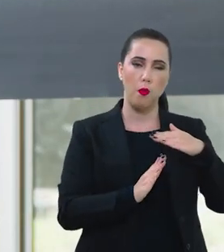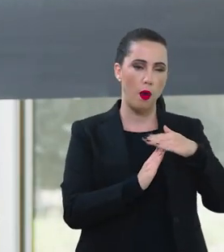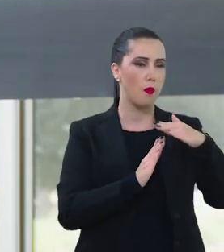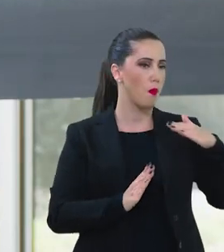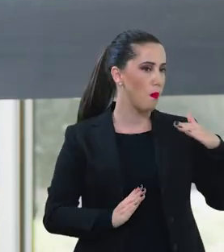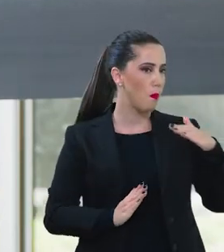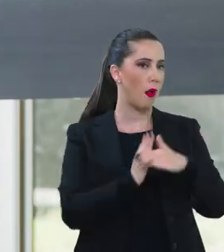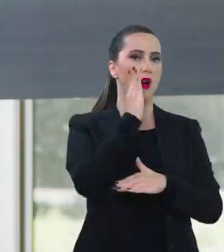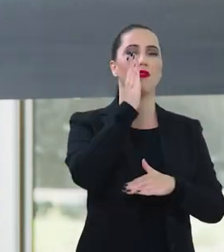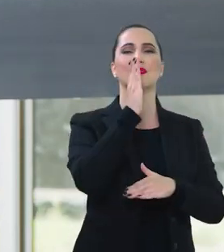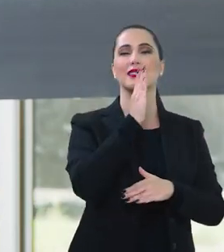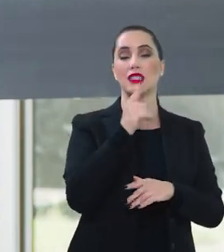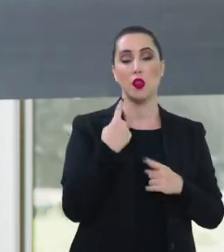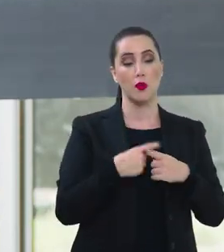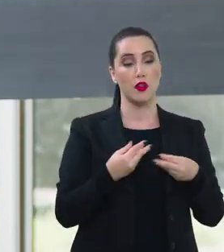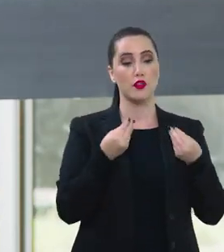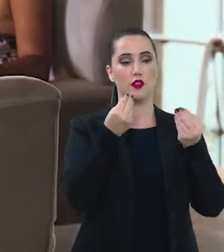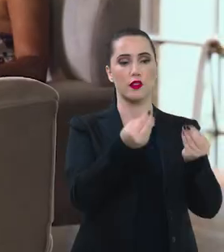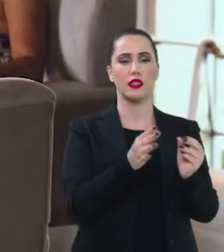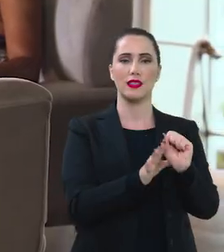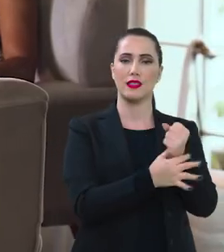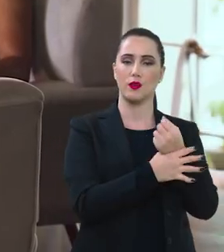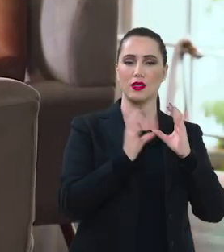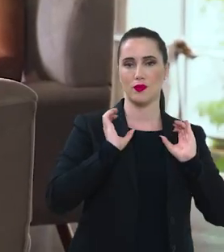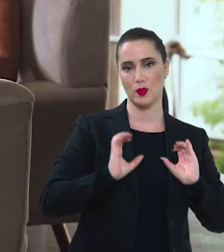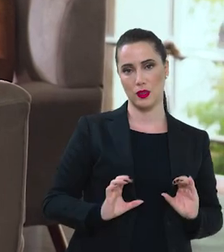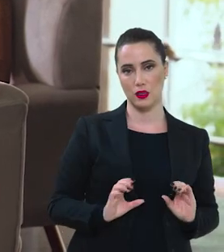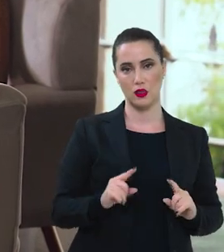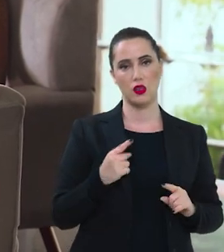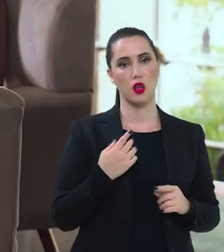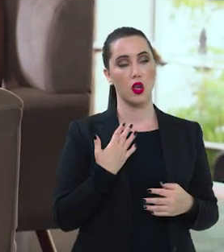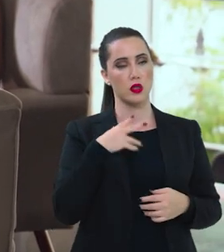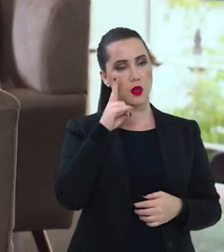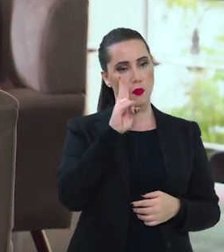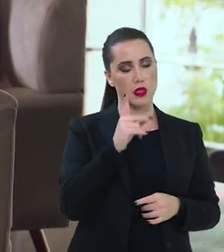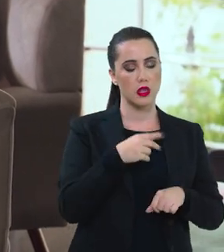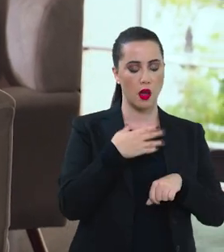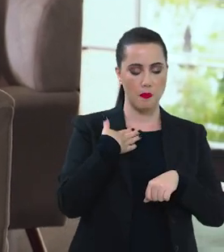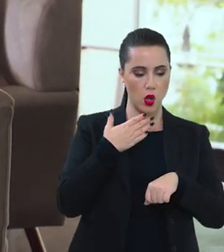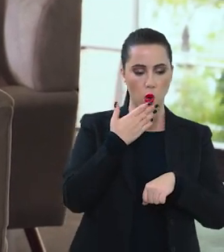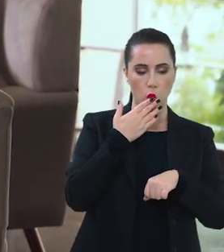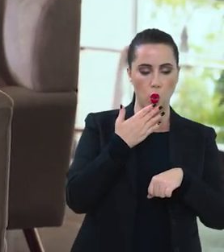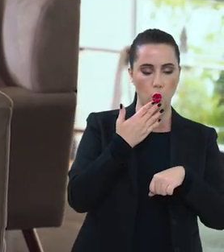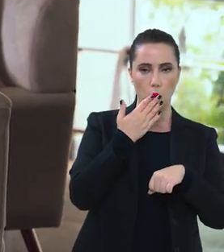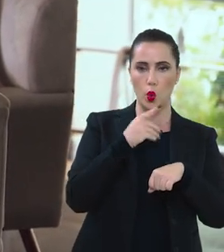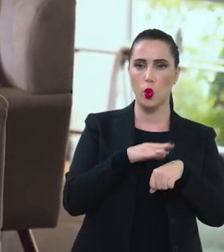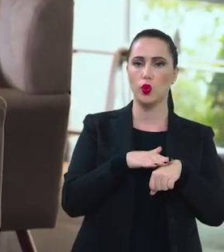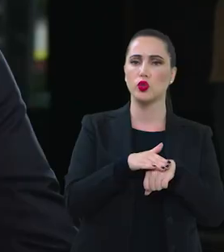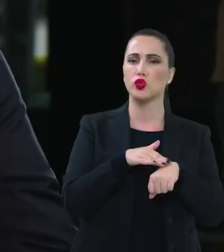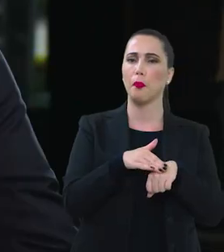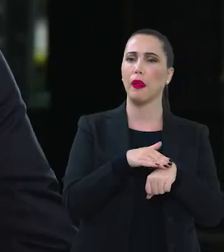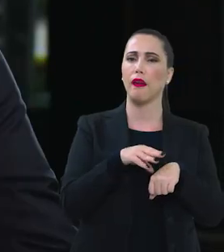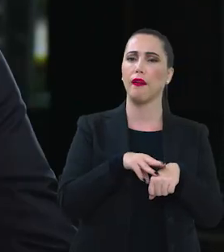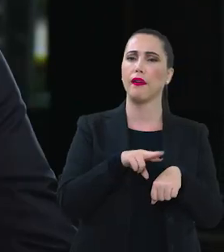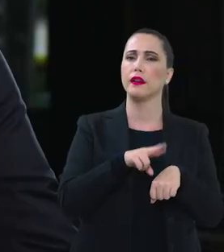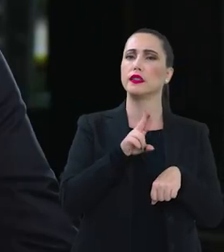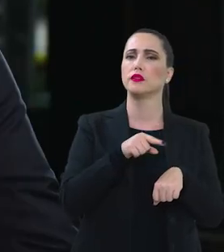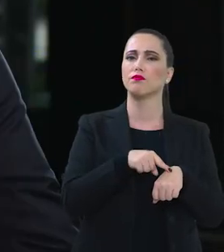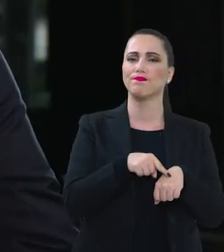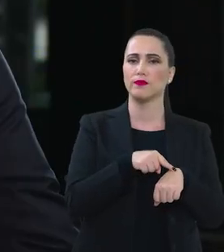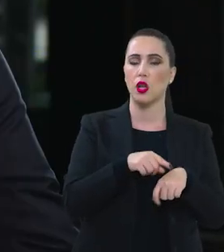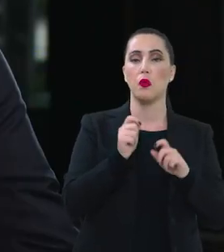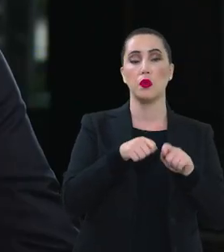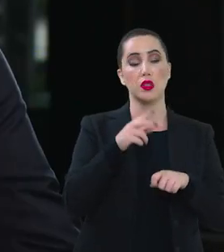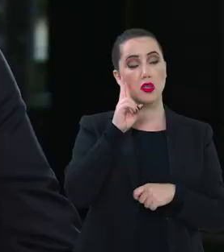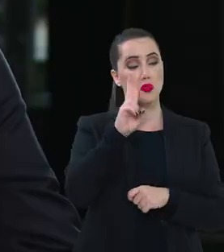inclusive essa perspectiva da segurança com a cidadania da onde eu vim a minha cor de pele ela poderia determinar que eu